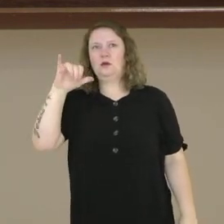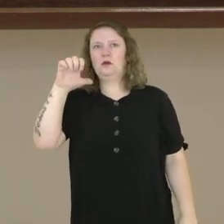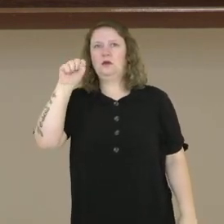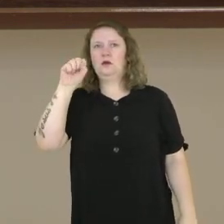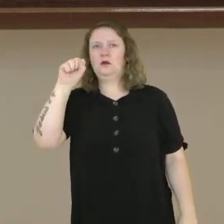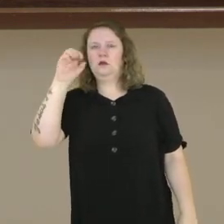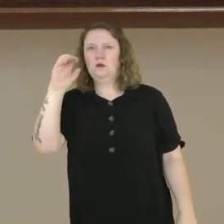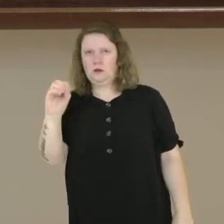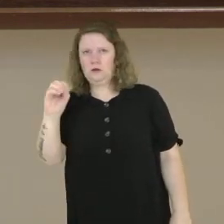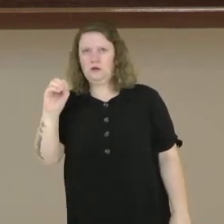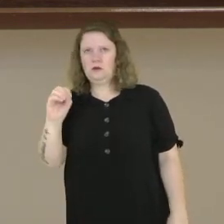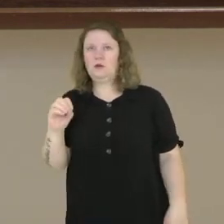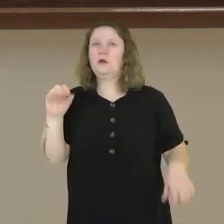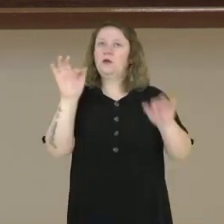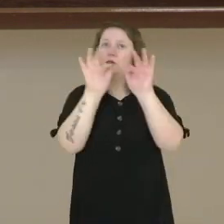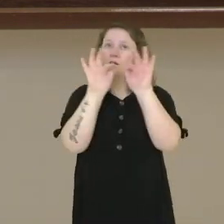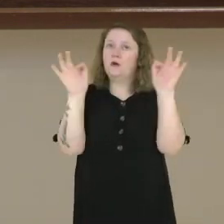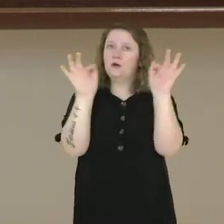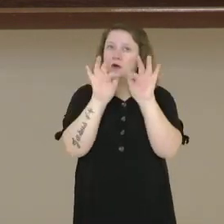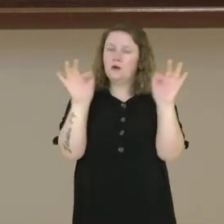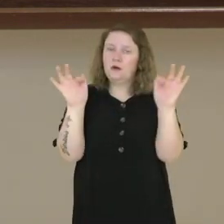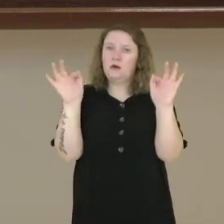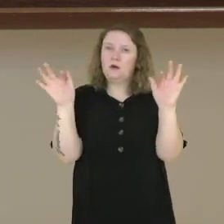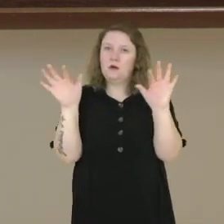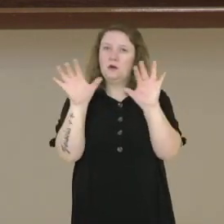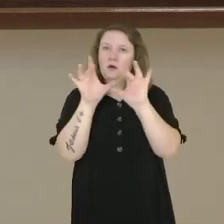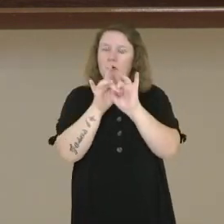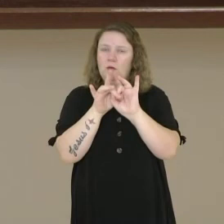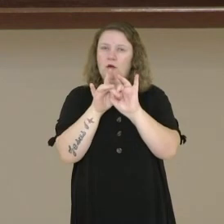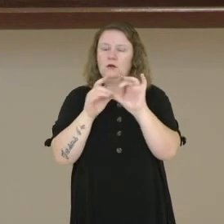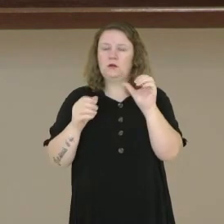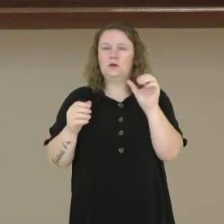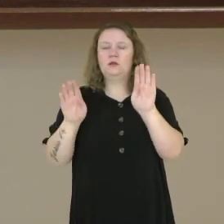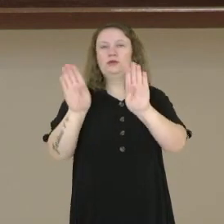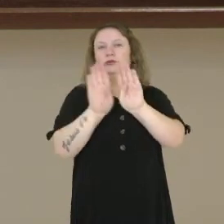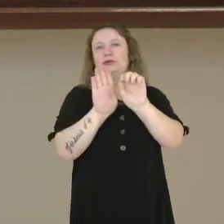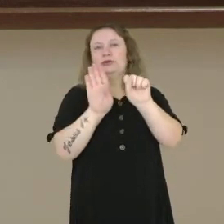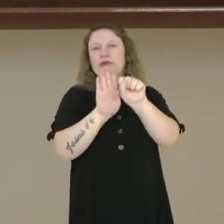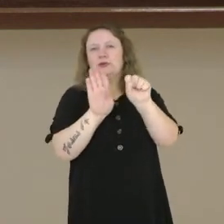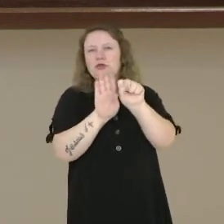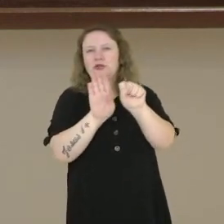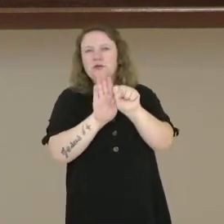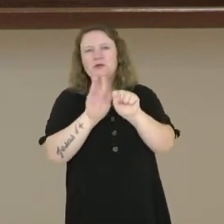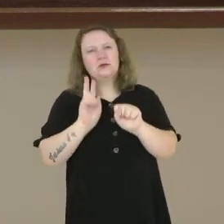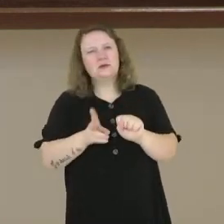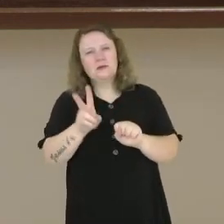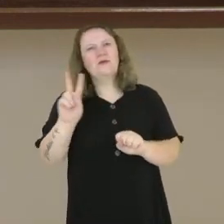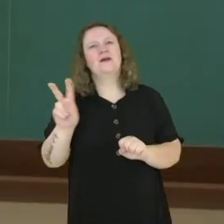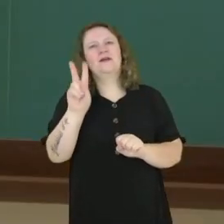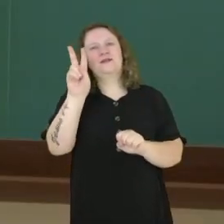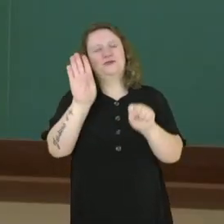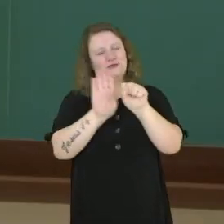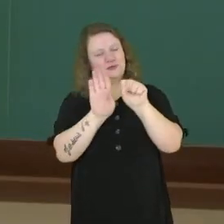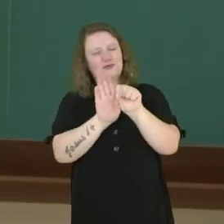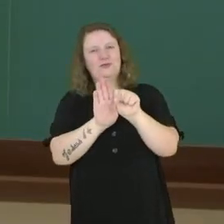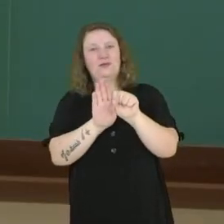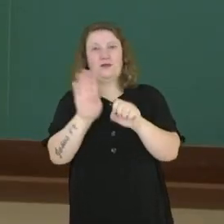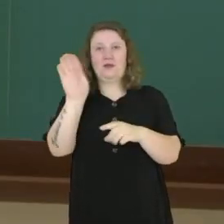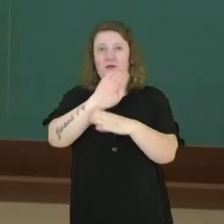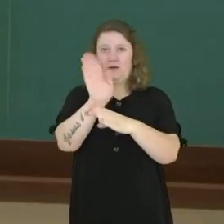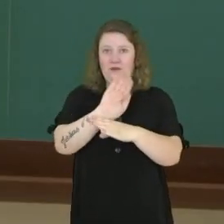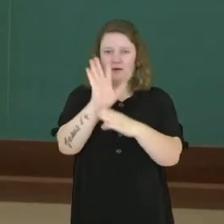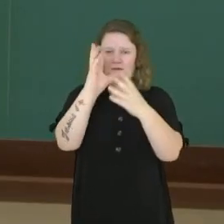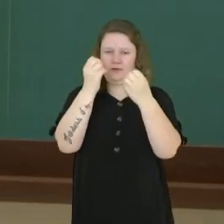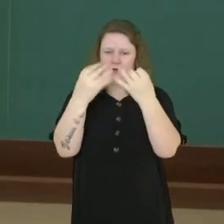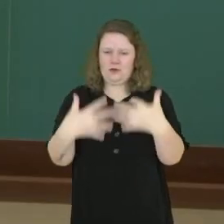Essas orações subordinadas substantivas, elas vão sempre ter um valor de substantivo. Nesse vídeo falamos sobre orações